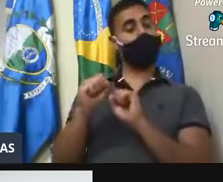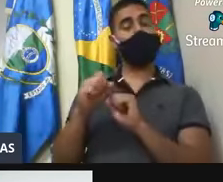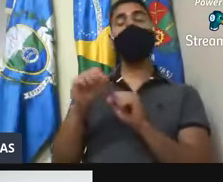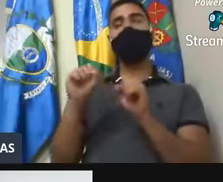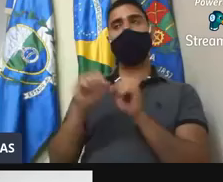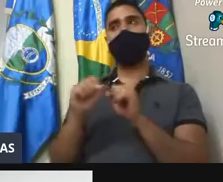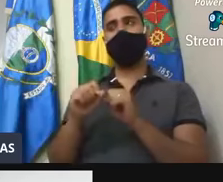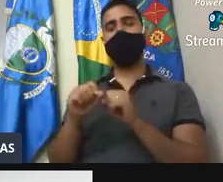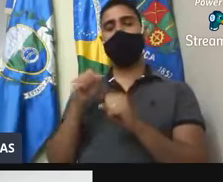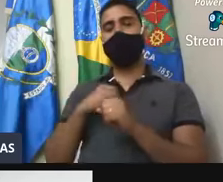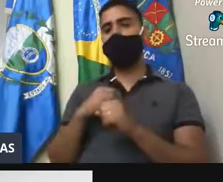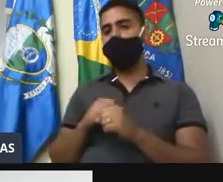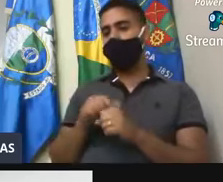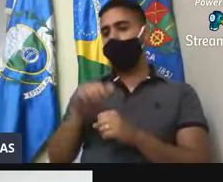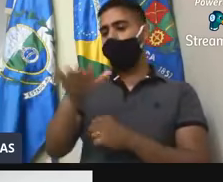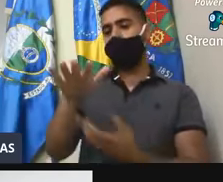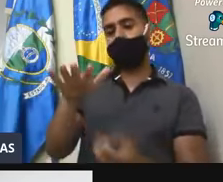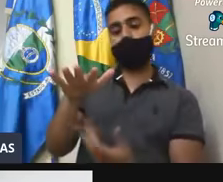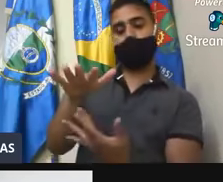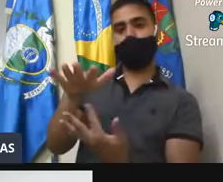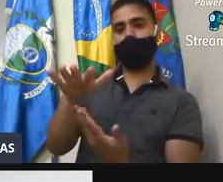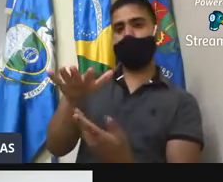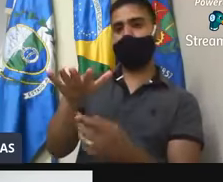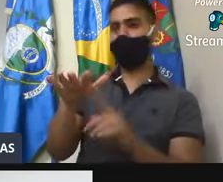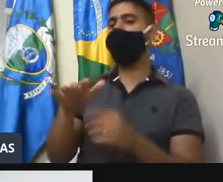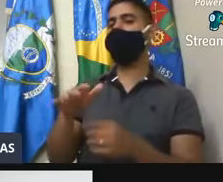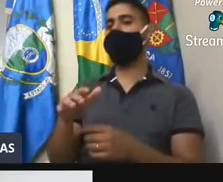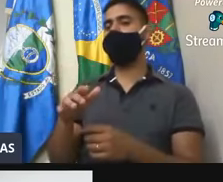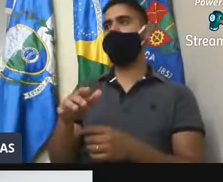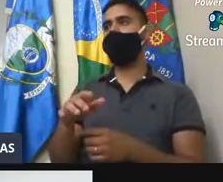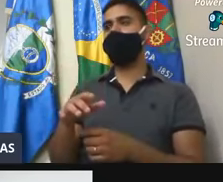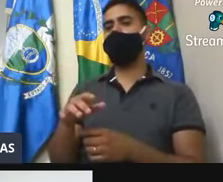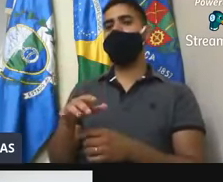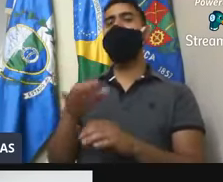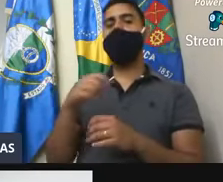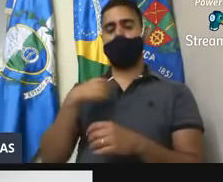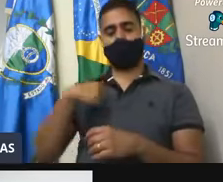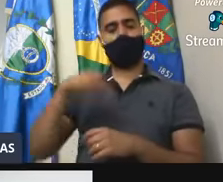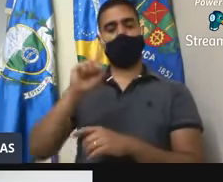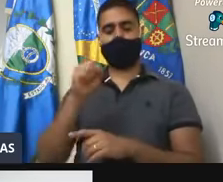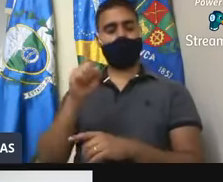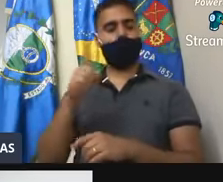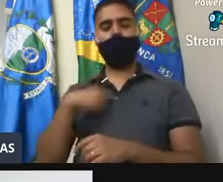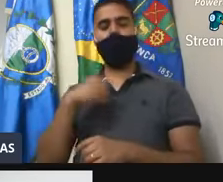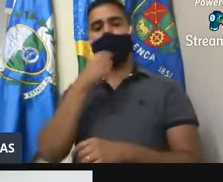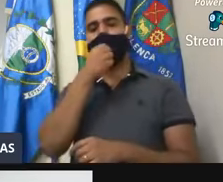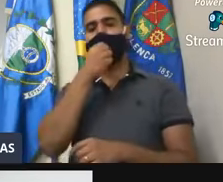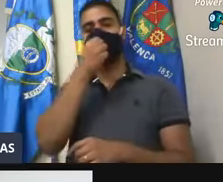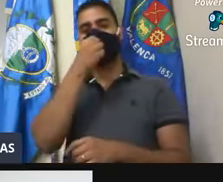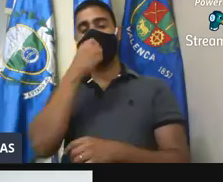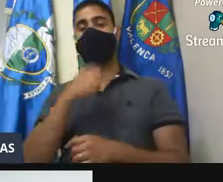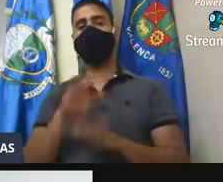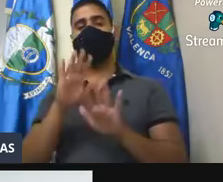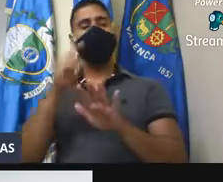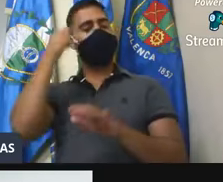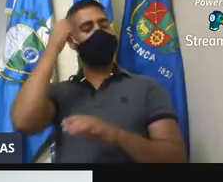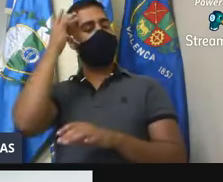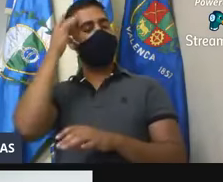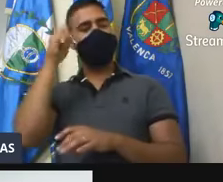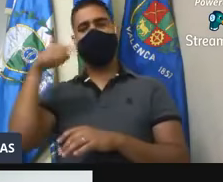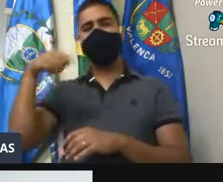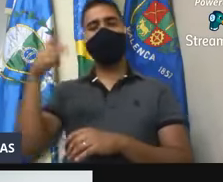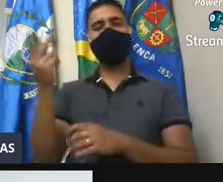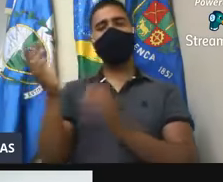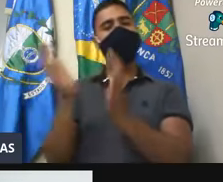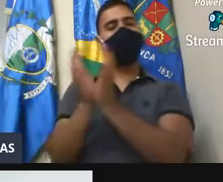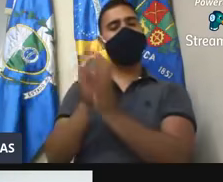amigo meu. Você põe a mão no fogo, eu entro na fornalha inteira, desde que a fornalha não esteja ligada. Então, eu acho que não foram eles, não. Eu acho que é